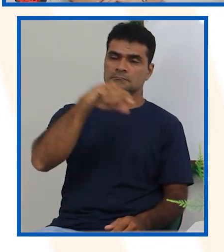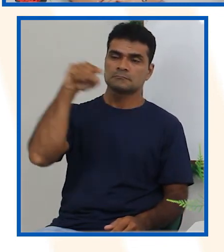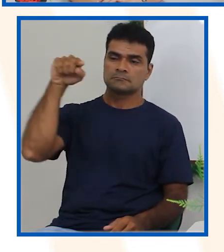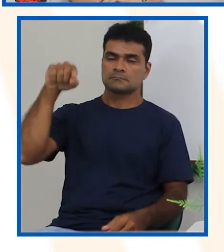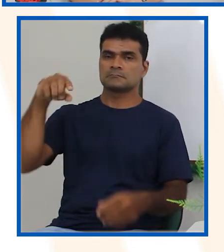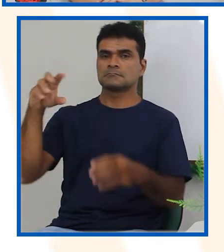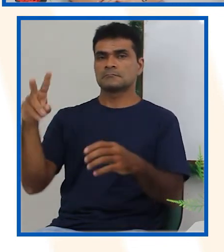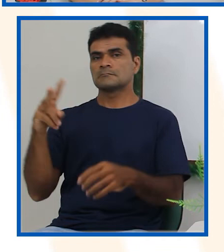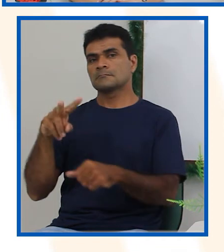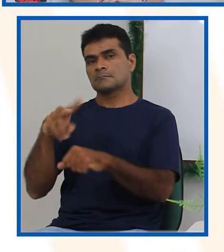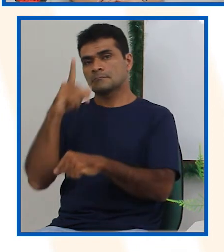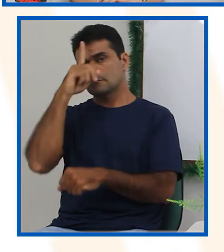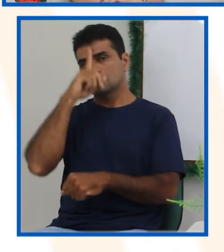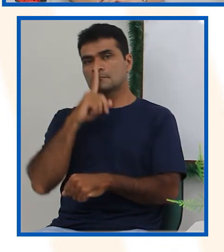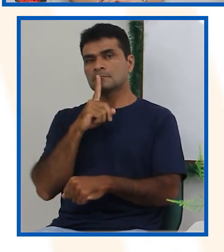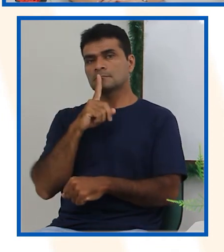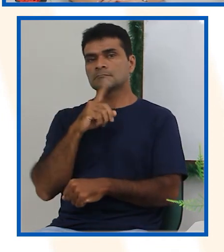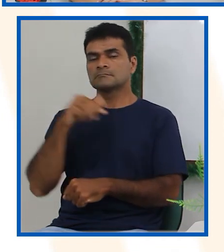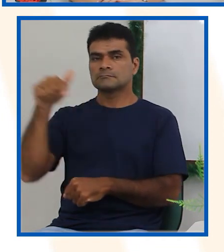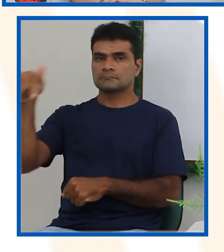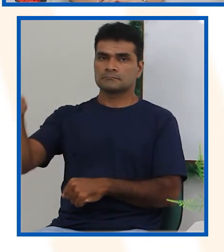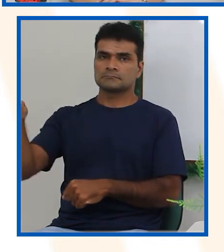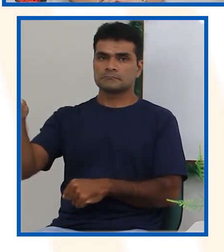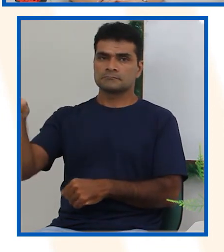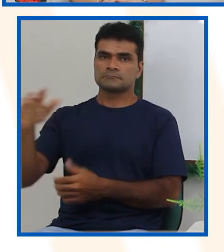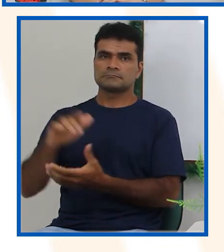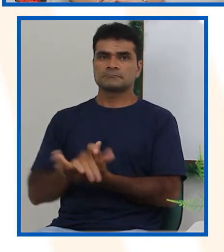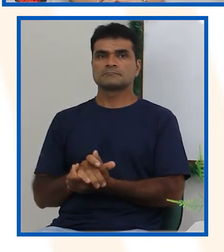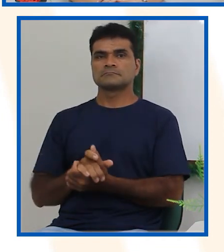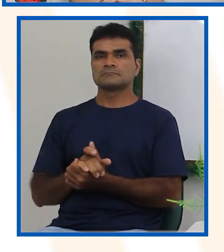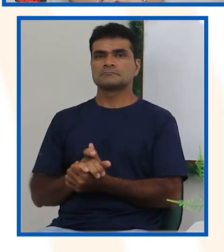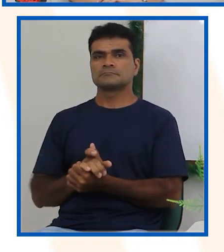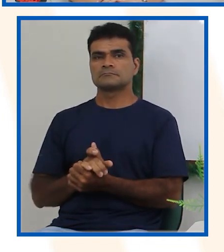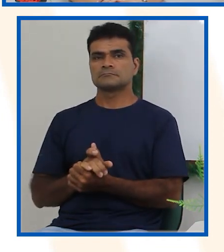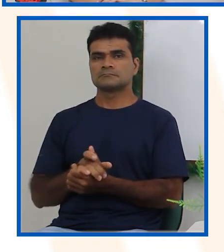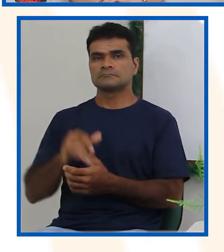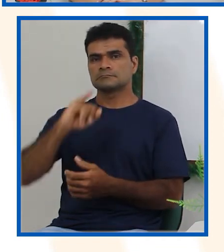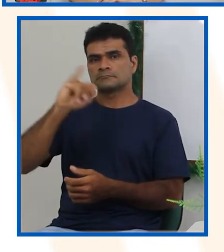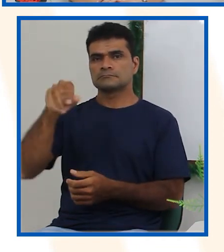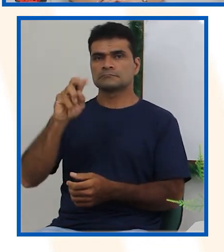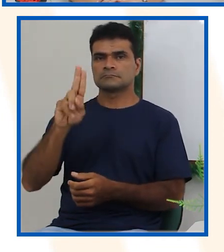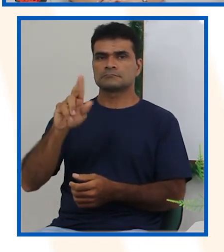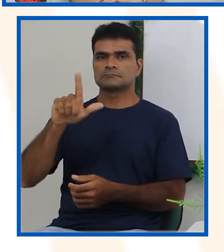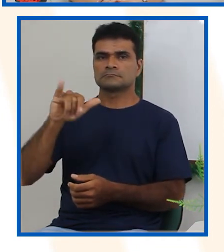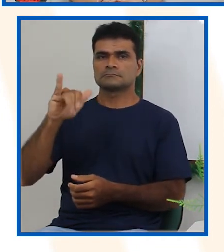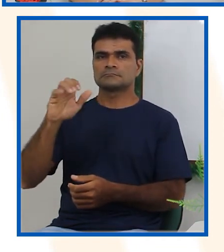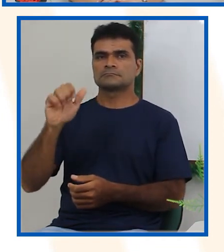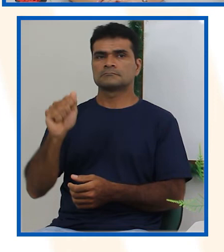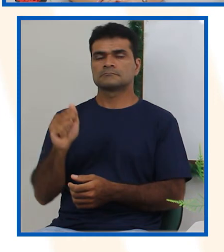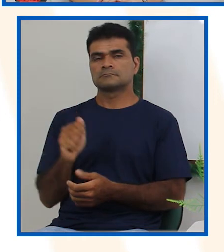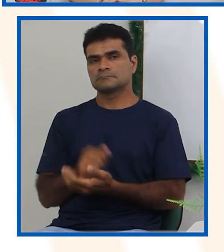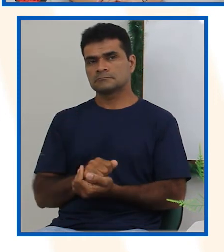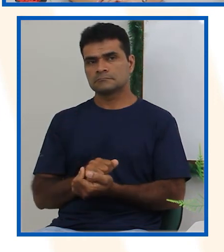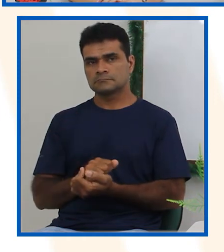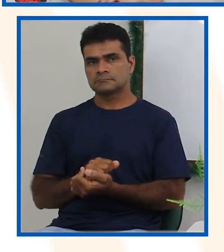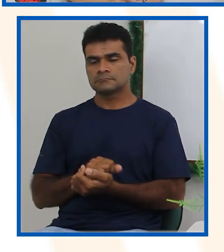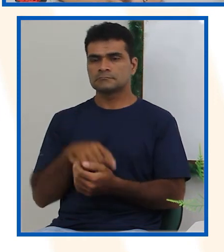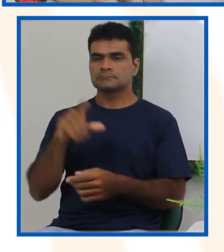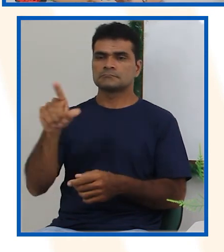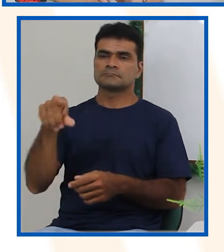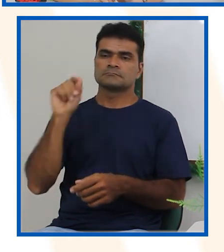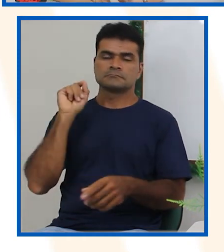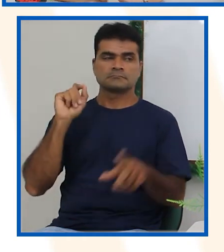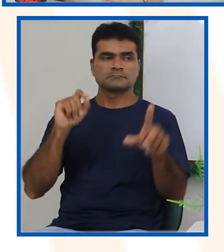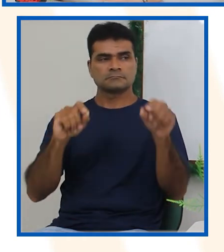amarelo são sete vagas. Júlia, é primeira a sortear o grupo. Qual a opção é mais improvável?